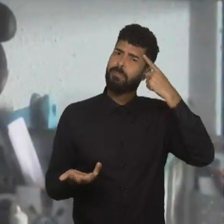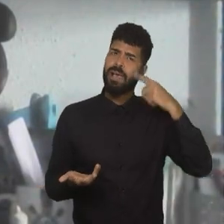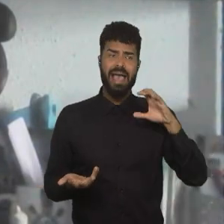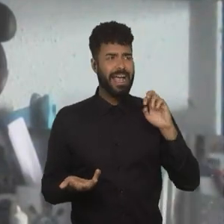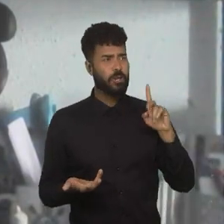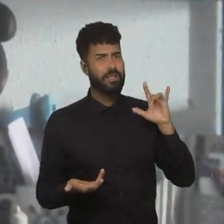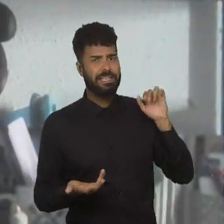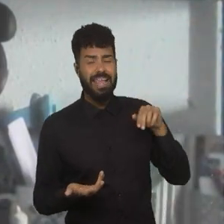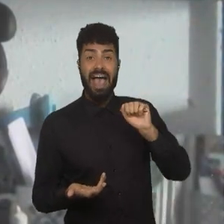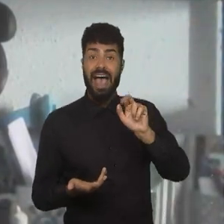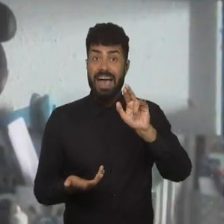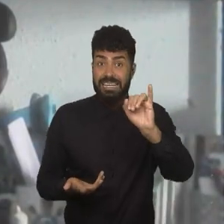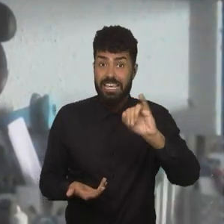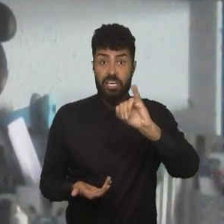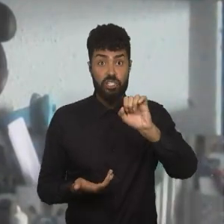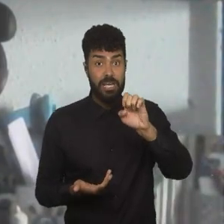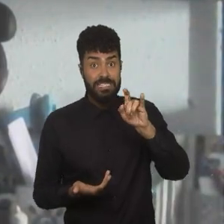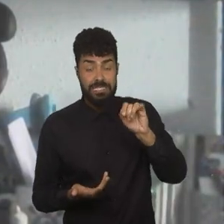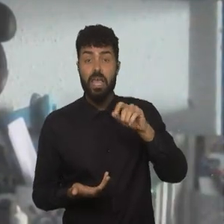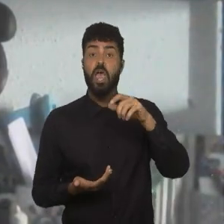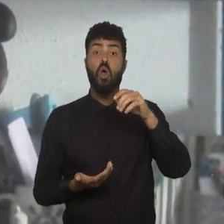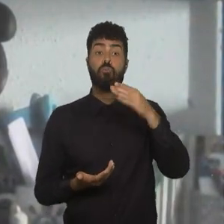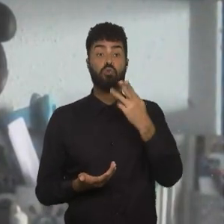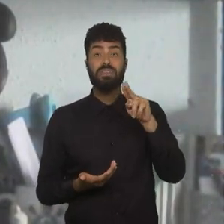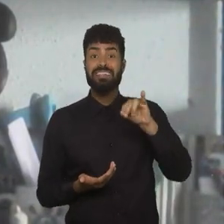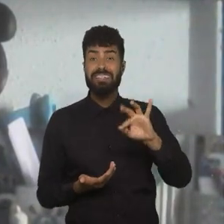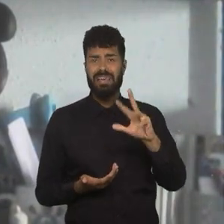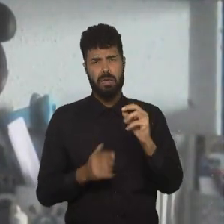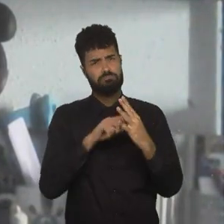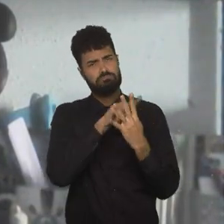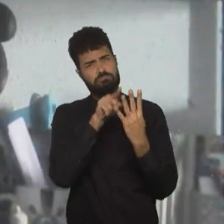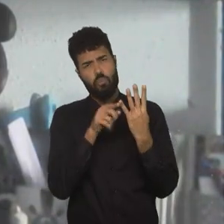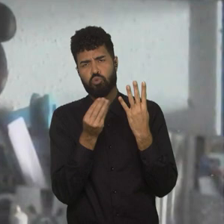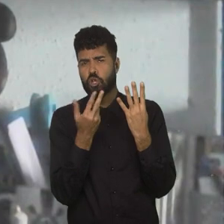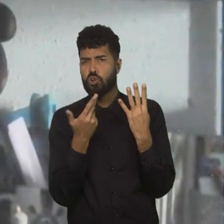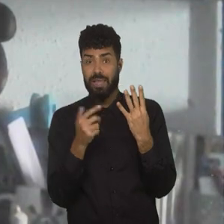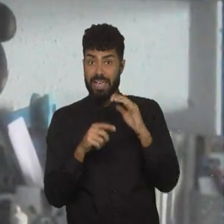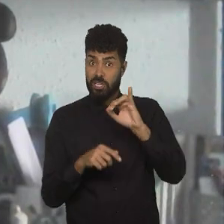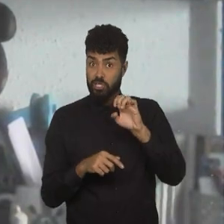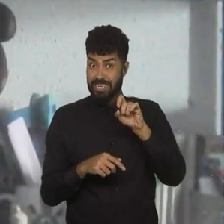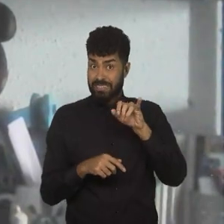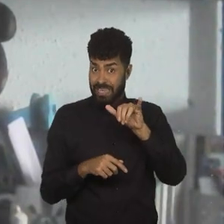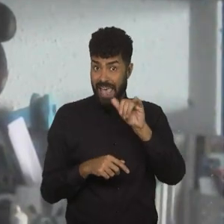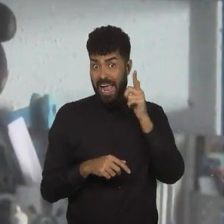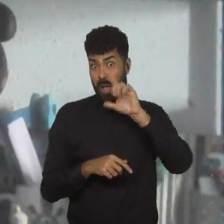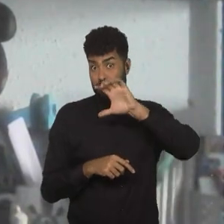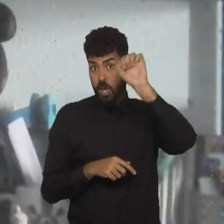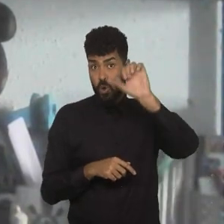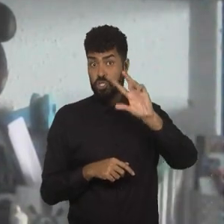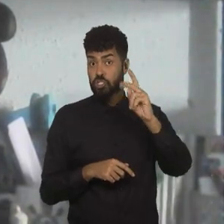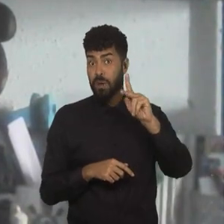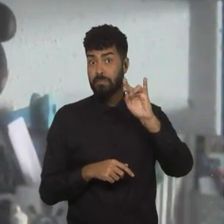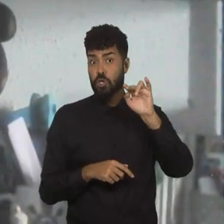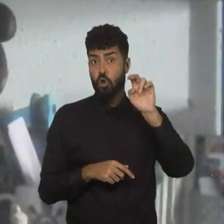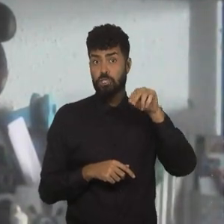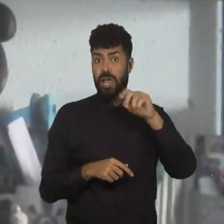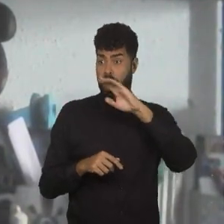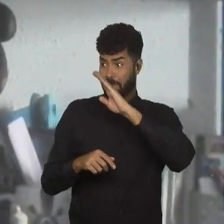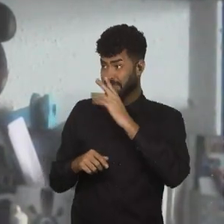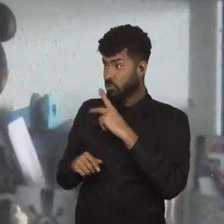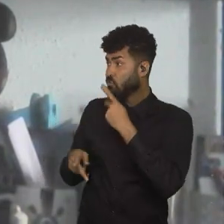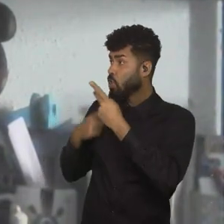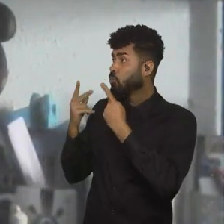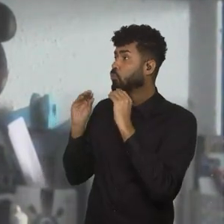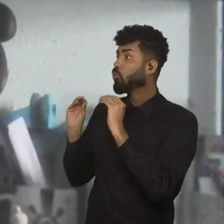Carol, a Ari, a Geise e a Bruninha têm muito a apresentar, a Geise ganhou a Champions e quase não se falou dela aqui no Brasil, eu acho que foi um erro